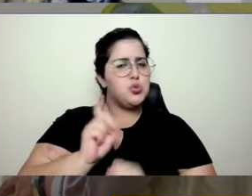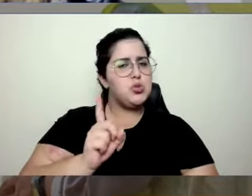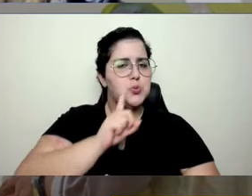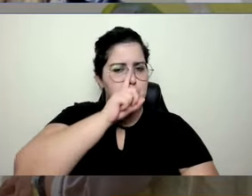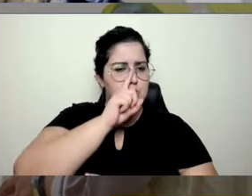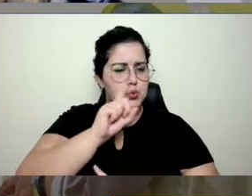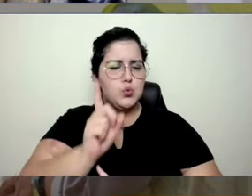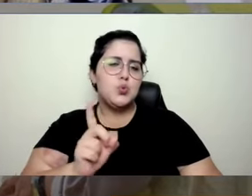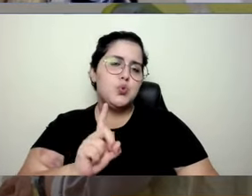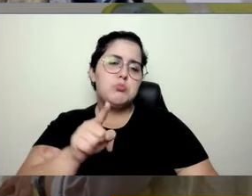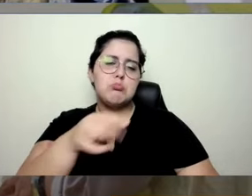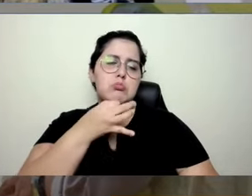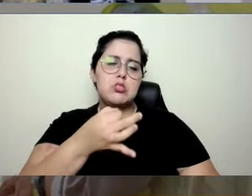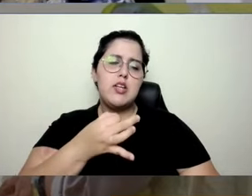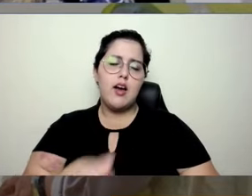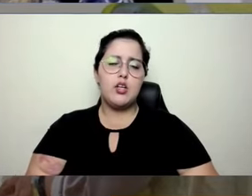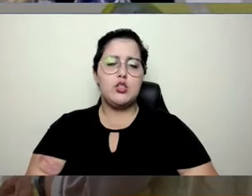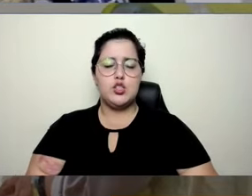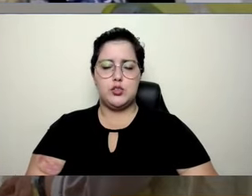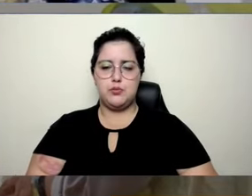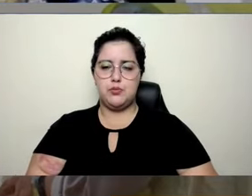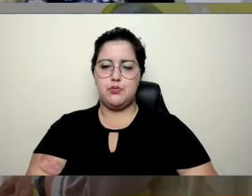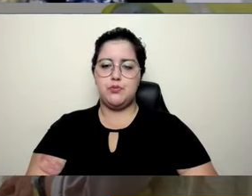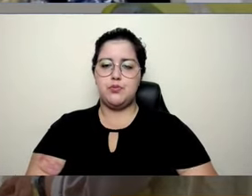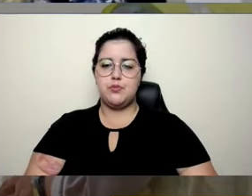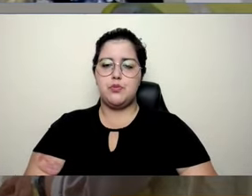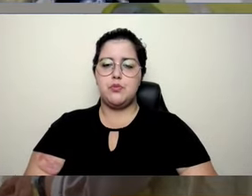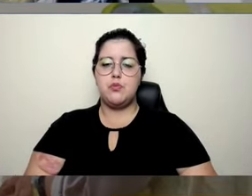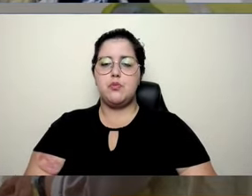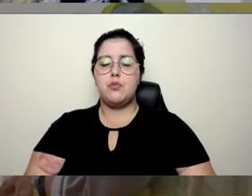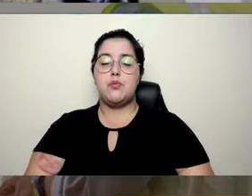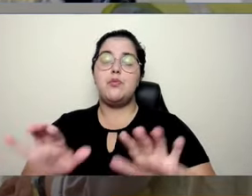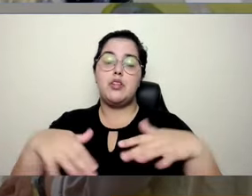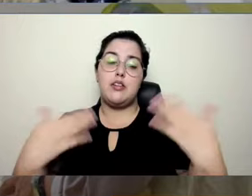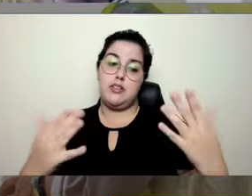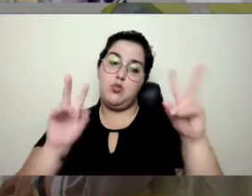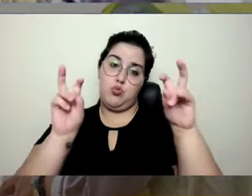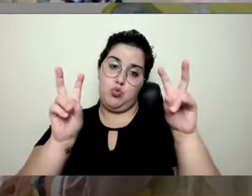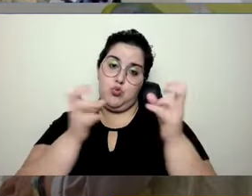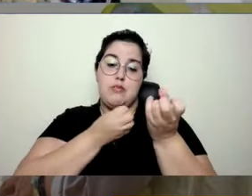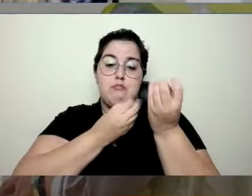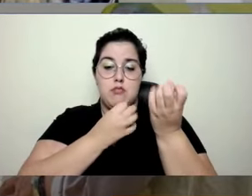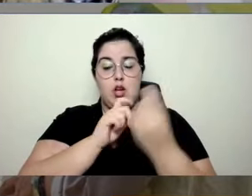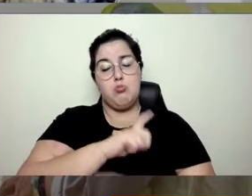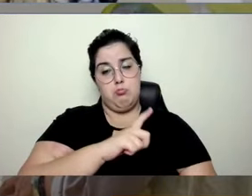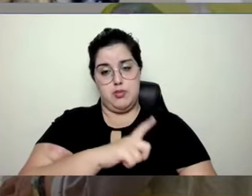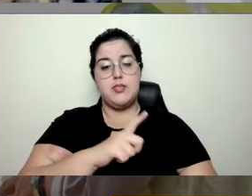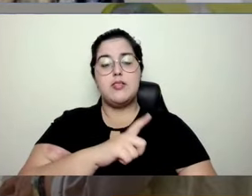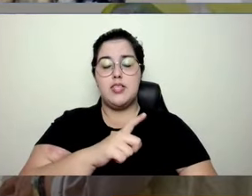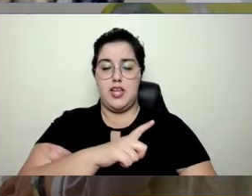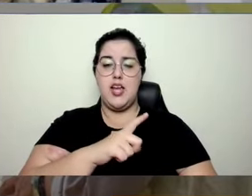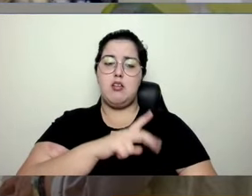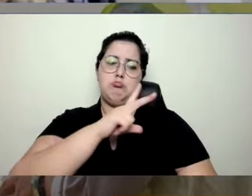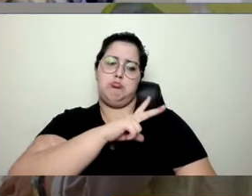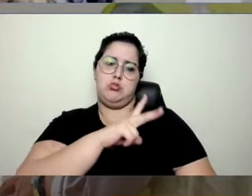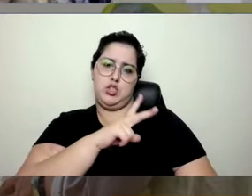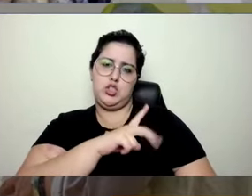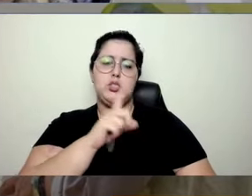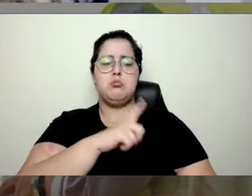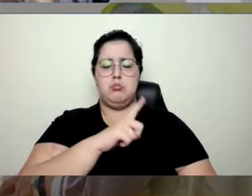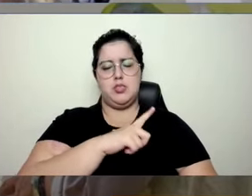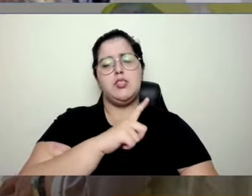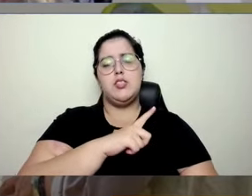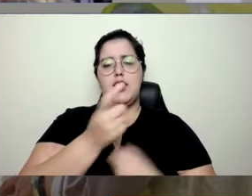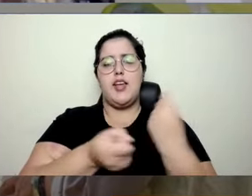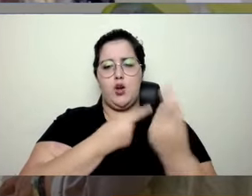relação a isso? Bom, em relação a dados, a gente tem alguns dados que são de sigilo, confidencialidade,